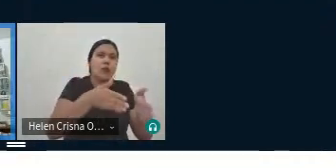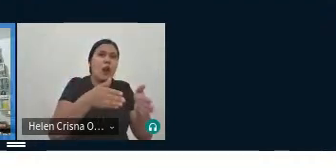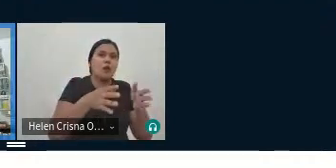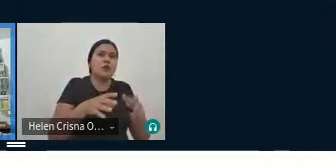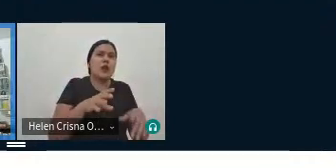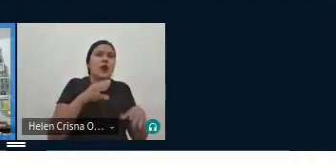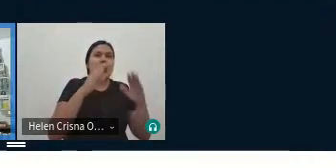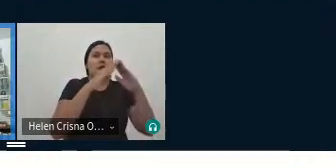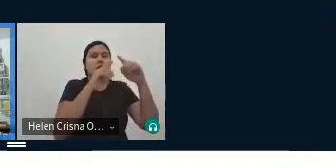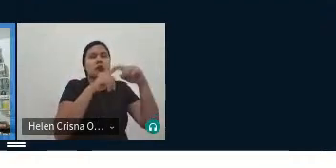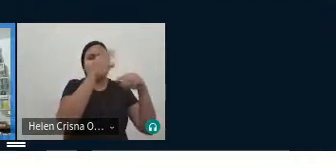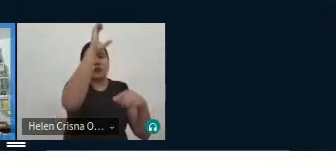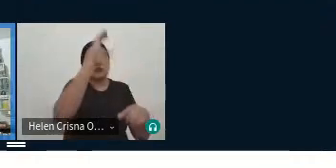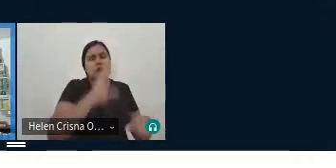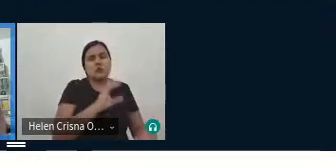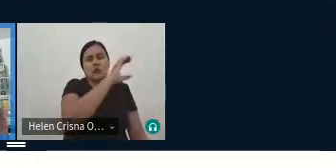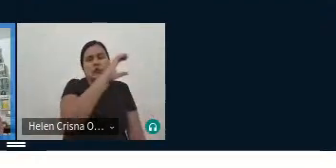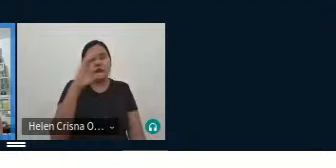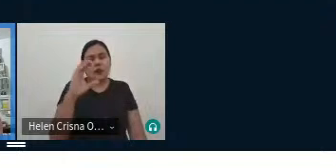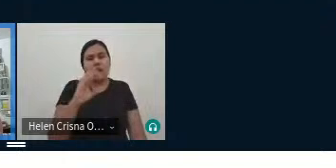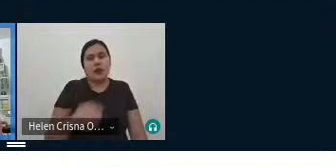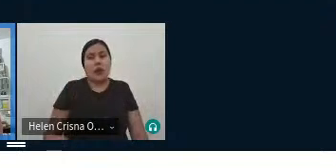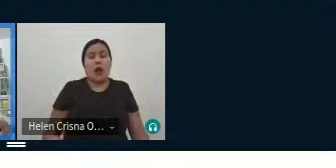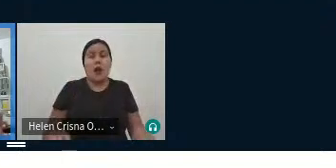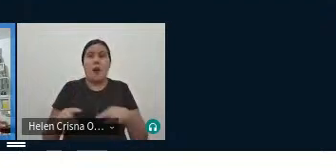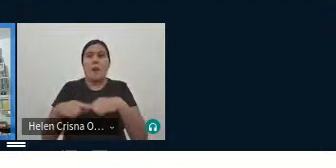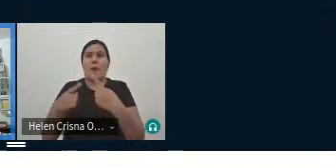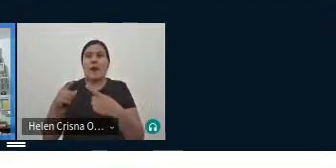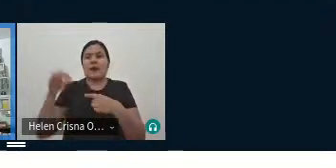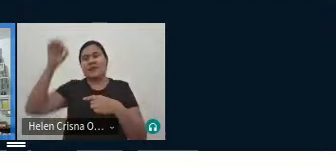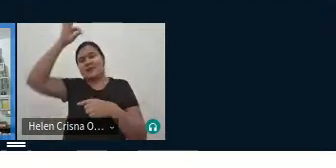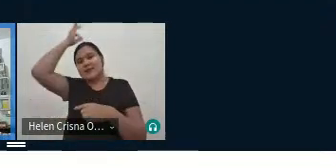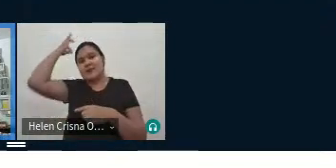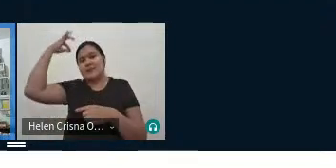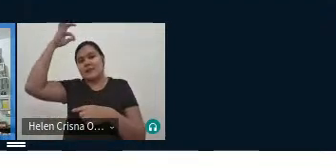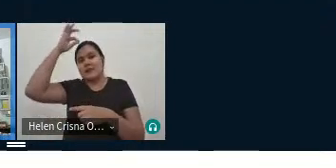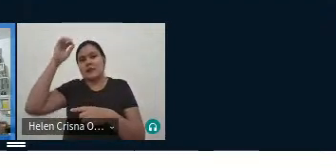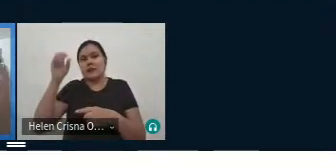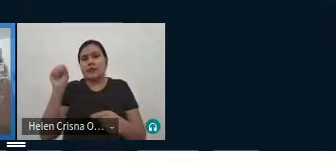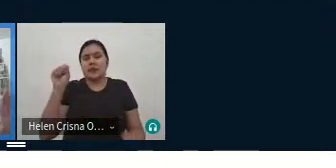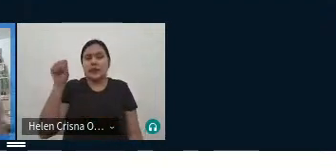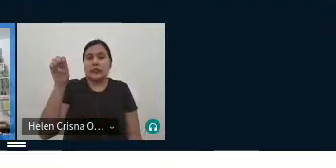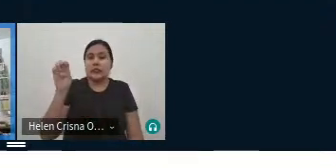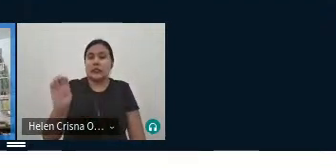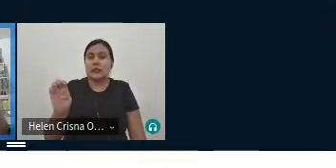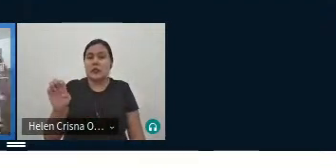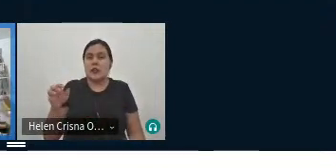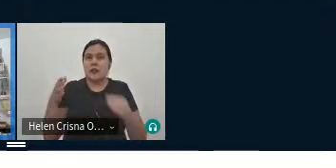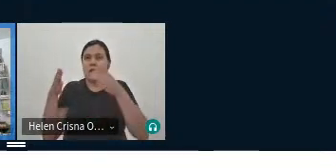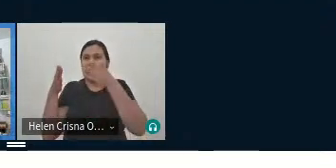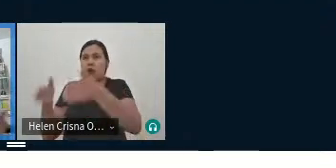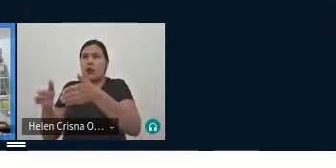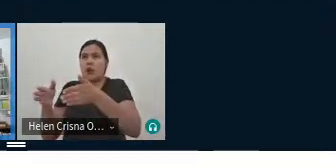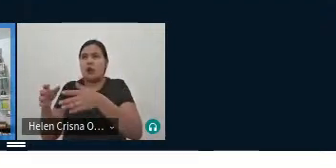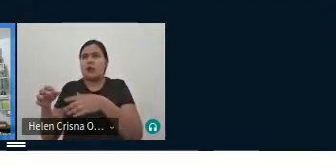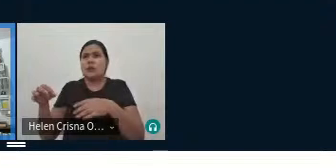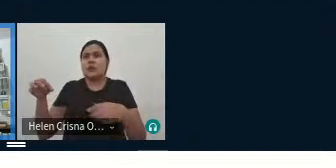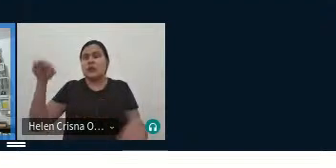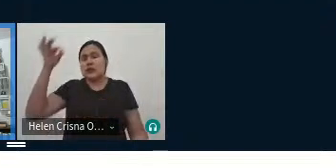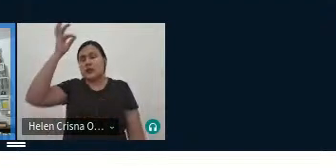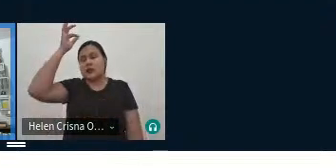católico, já santa de sei, está muito ligado mais à questão do sagrado, da santidade,